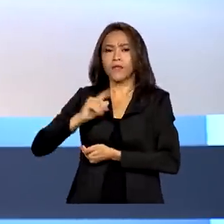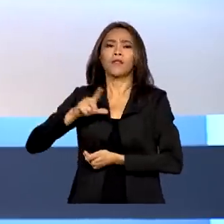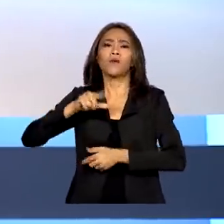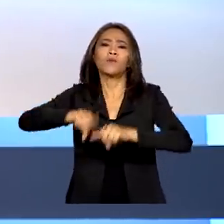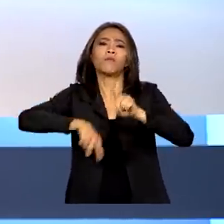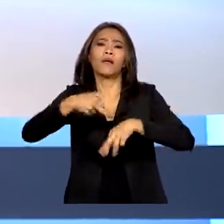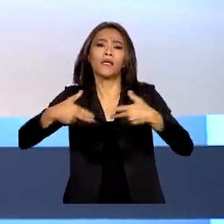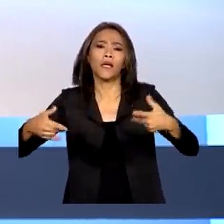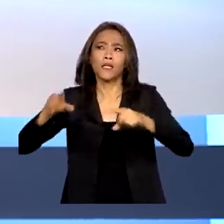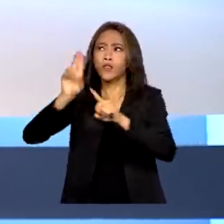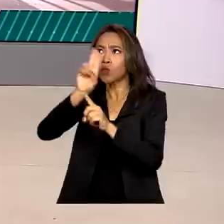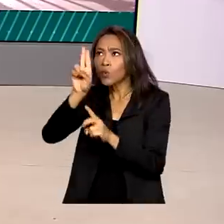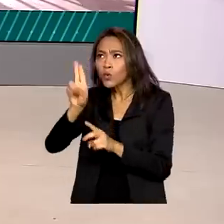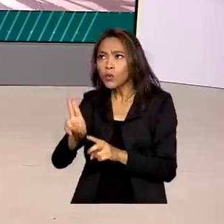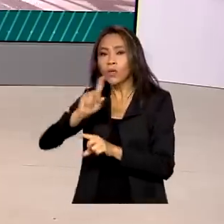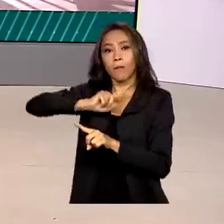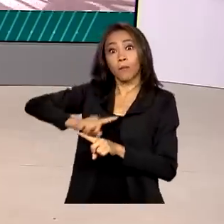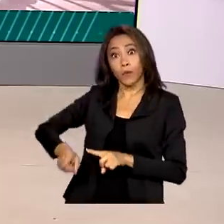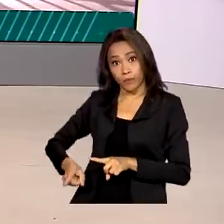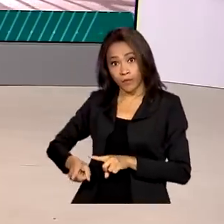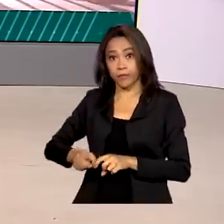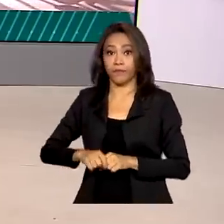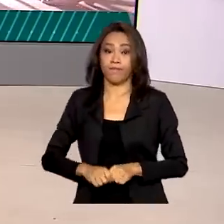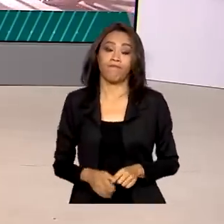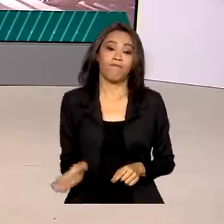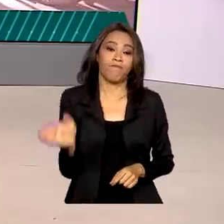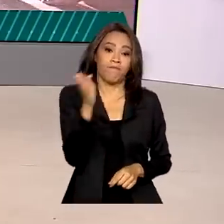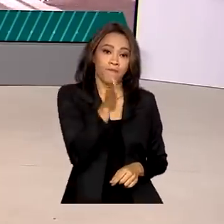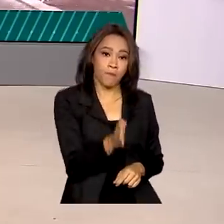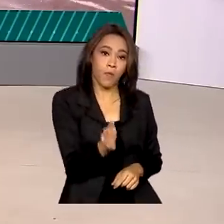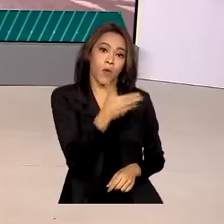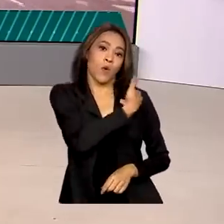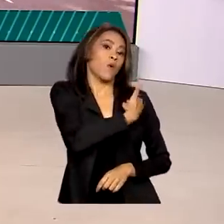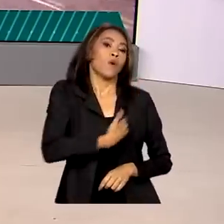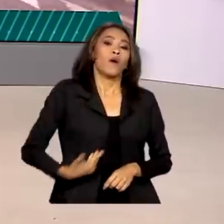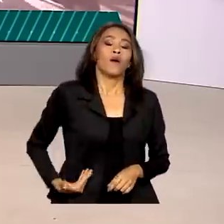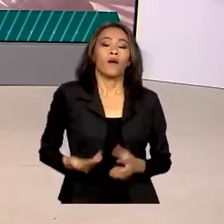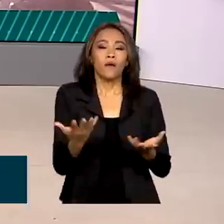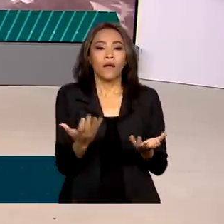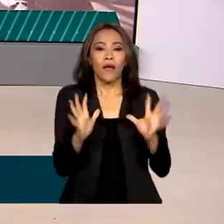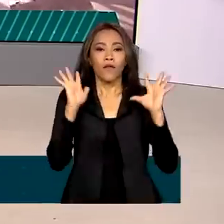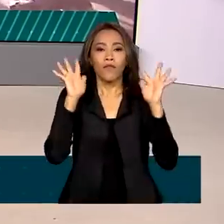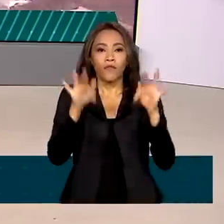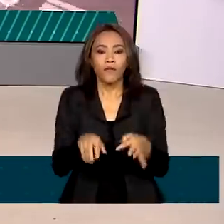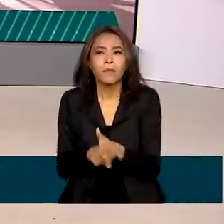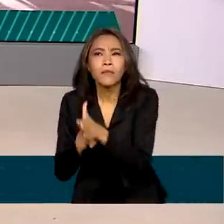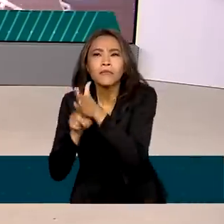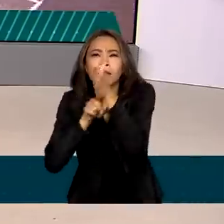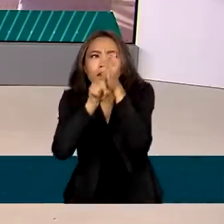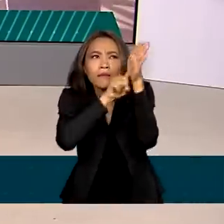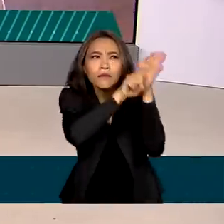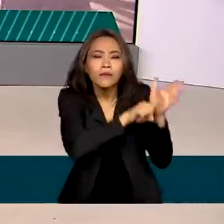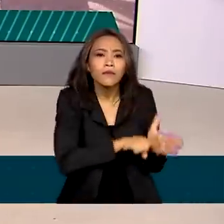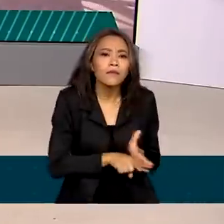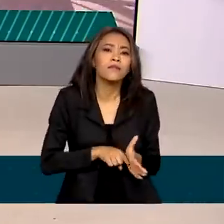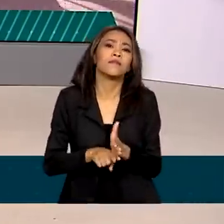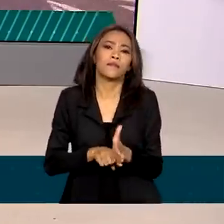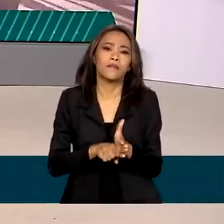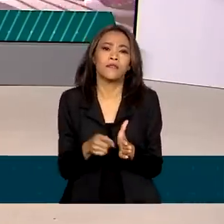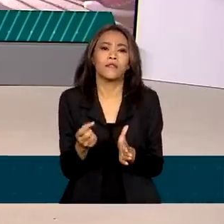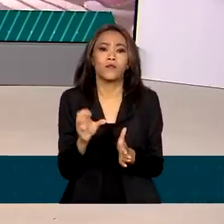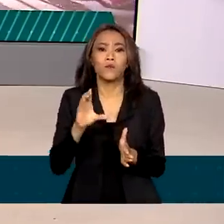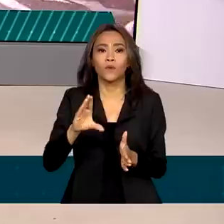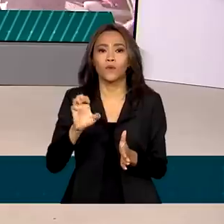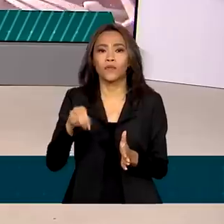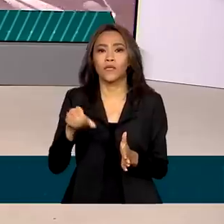produtos proibidos. O governo quer concluir o censo agora em janeiro. Para isso, é importante que as pessoas